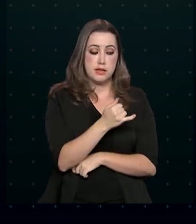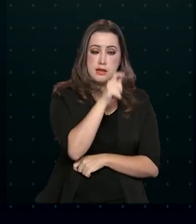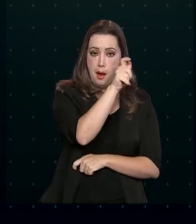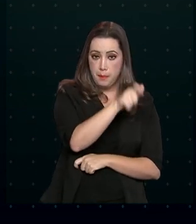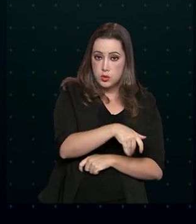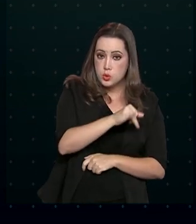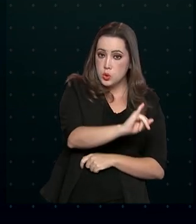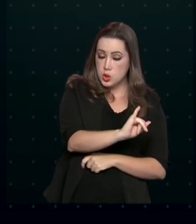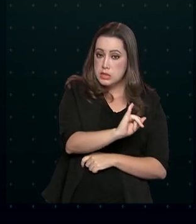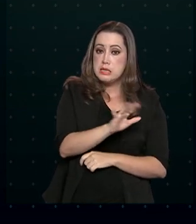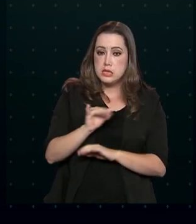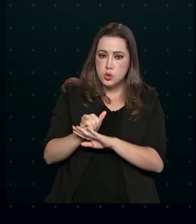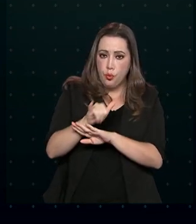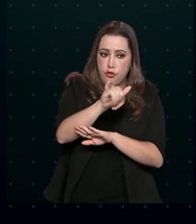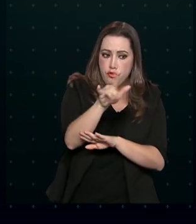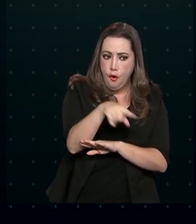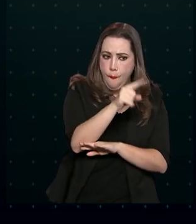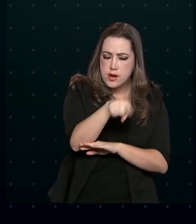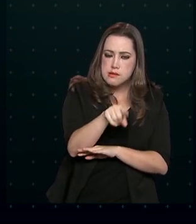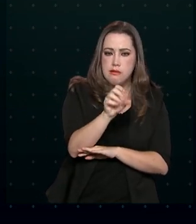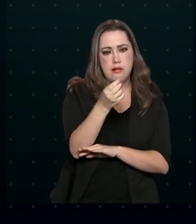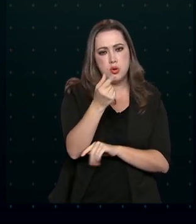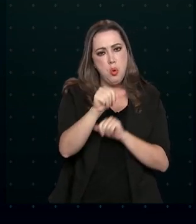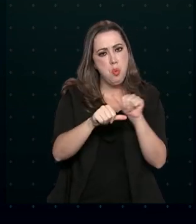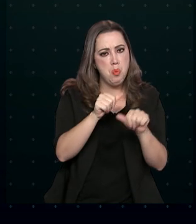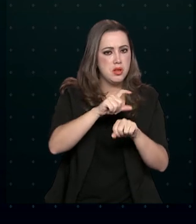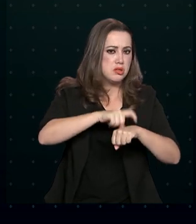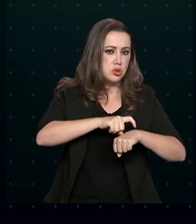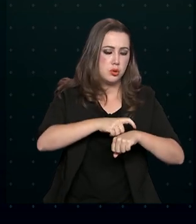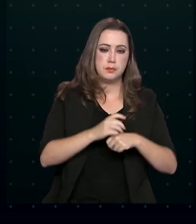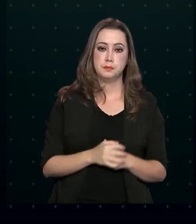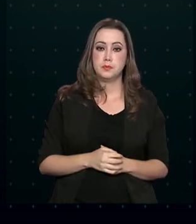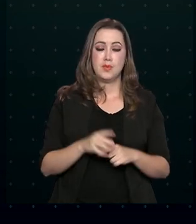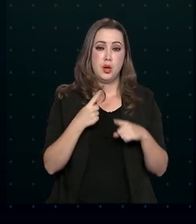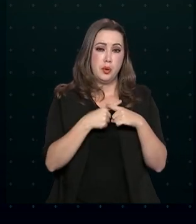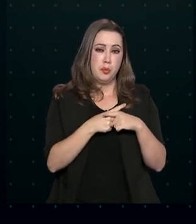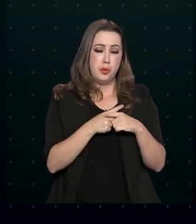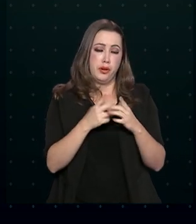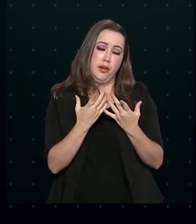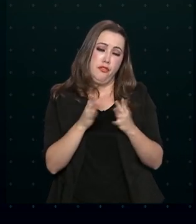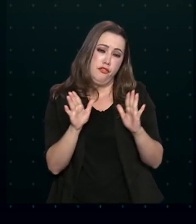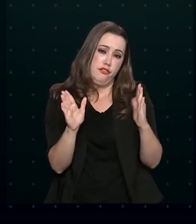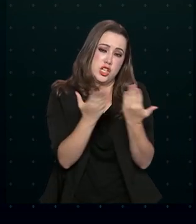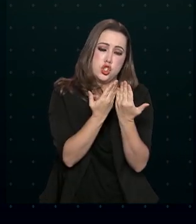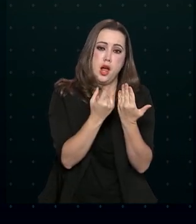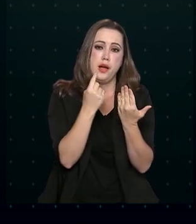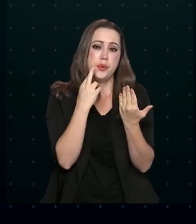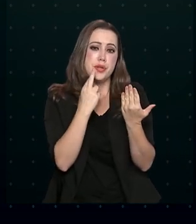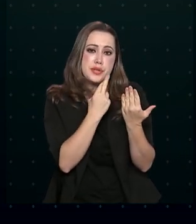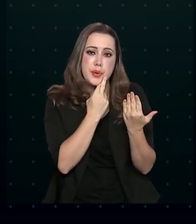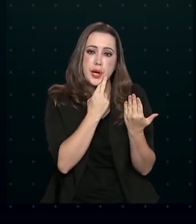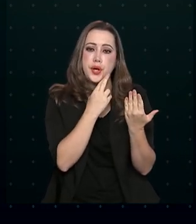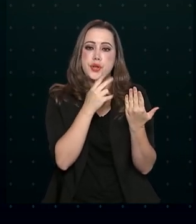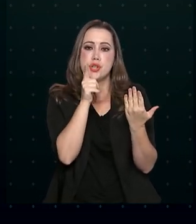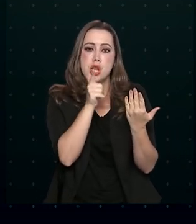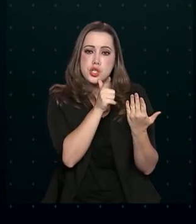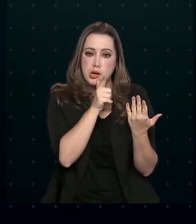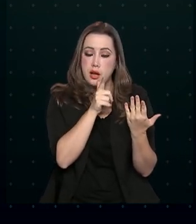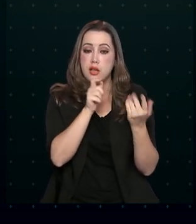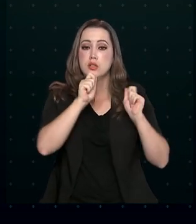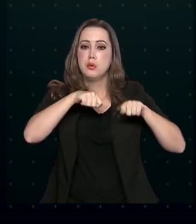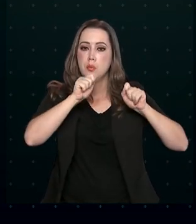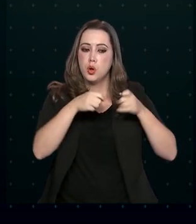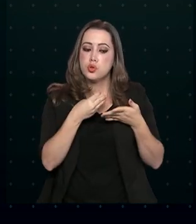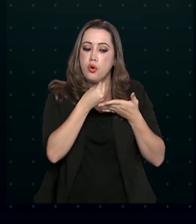caso o voo seja cancelado ou mude de horário. Por causa do fechamento de restaurantes e lanchonetes nos aeroportos, as empresas podem